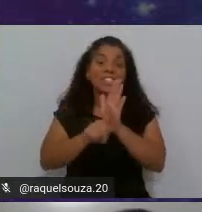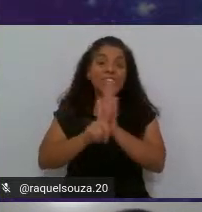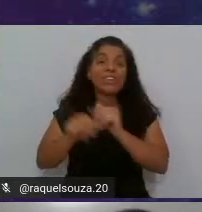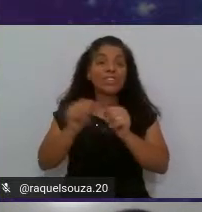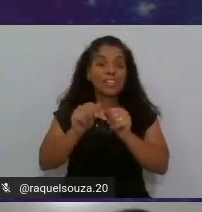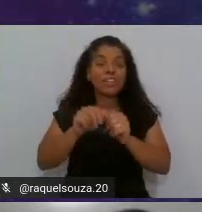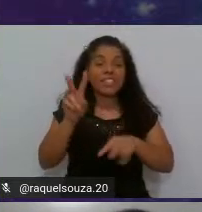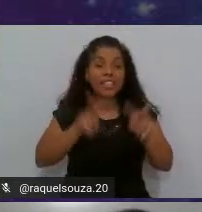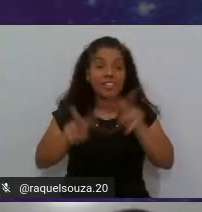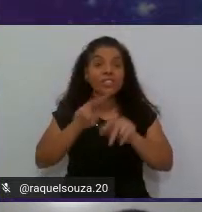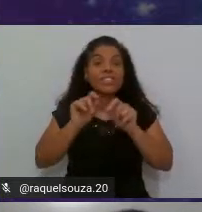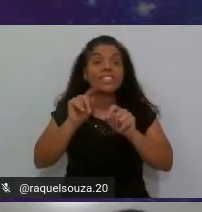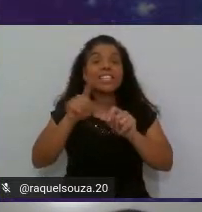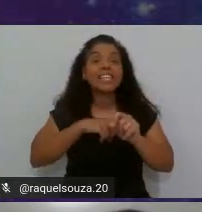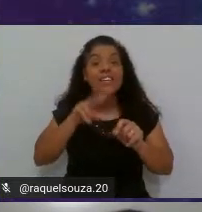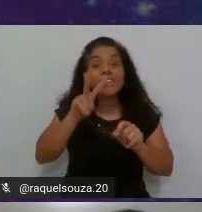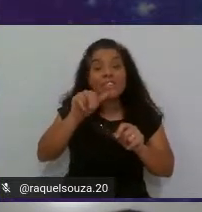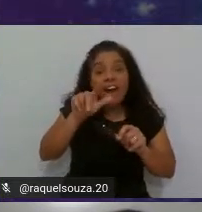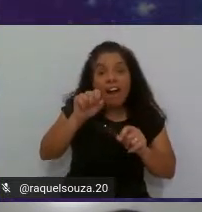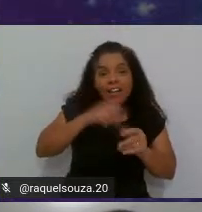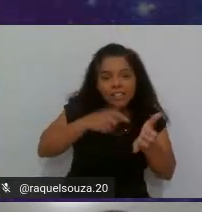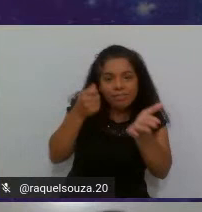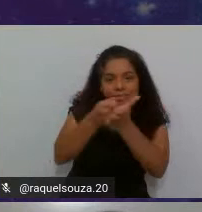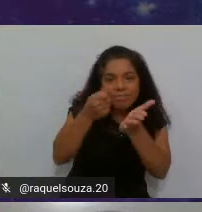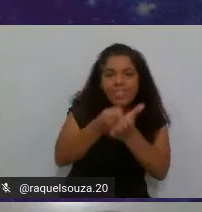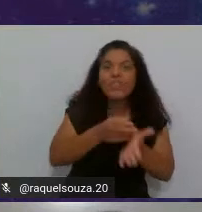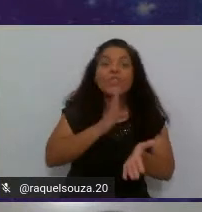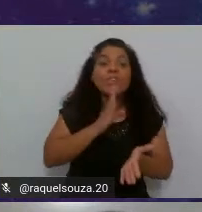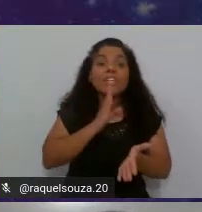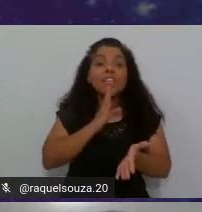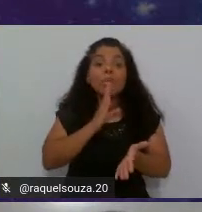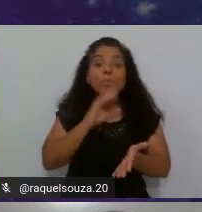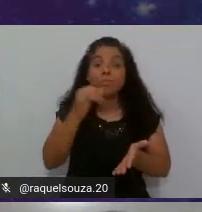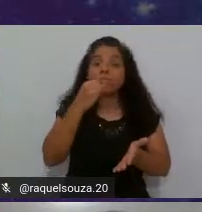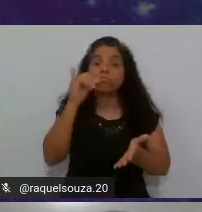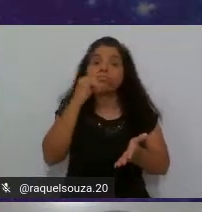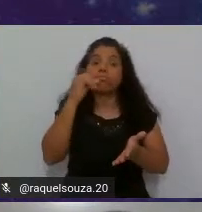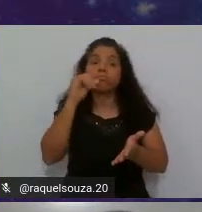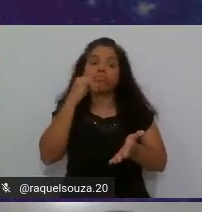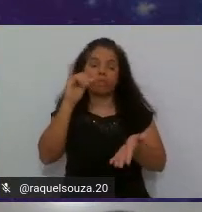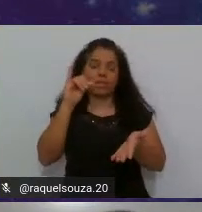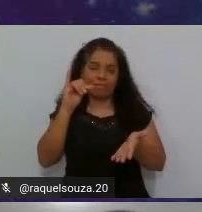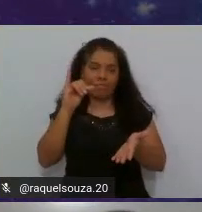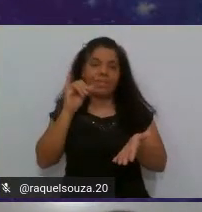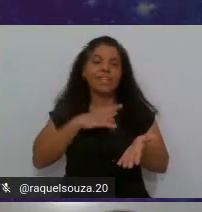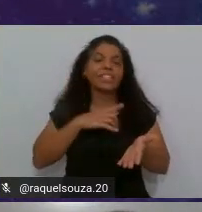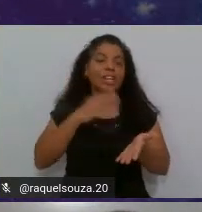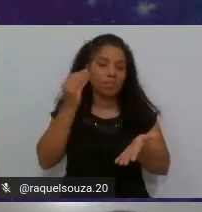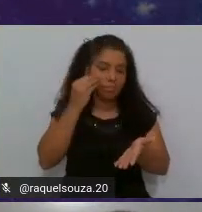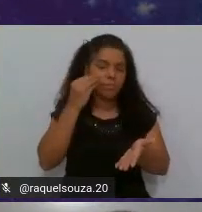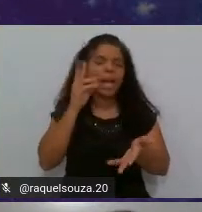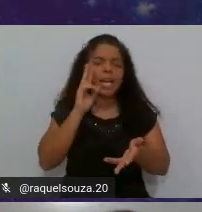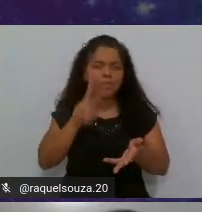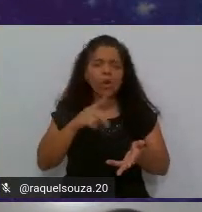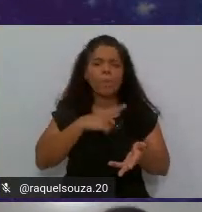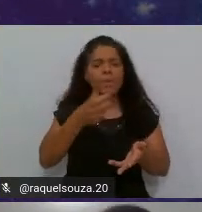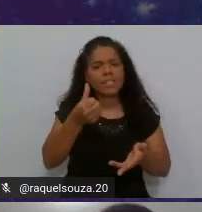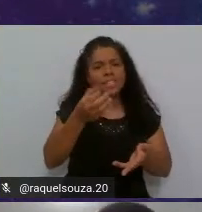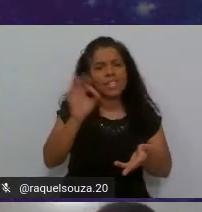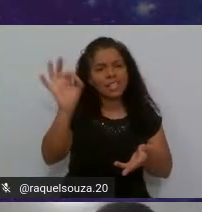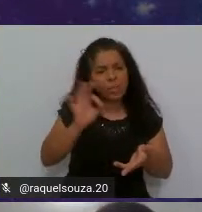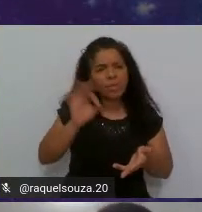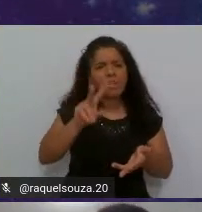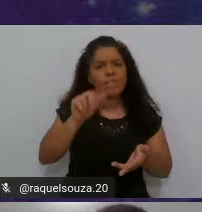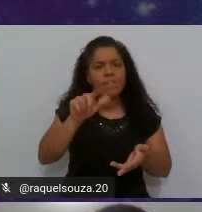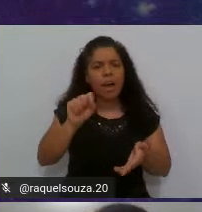verificou, era se as vagas exigiam conhecimento de automação de teste. E aí ele verificou que para 60% das